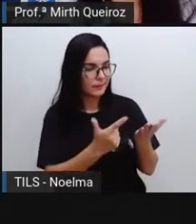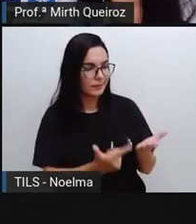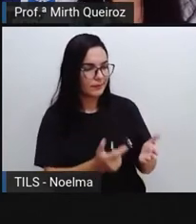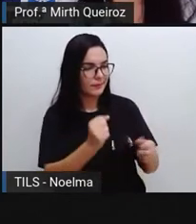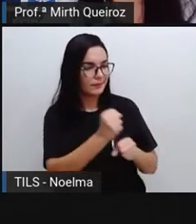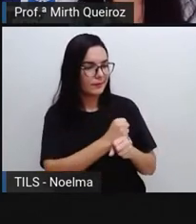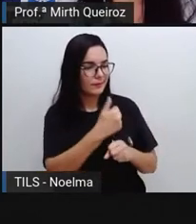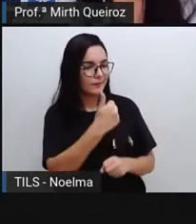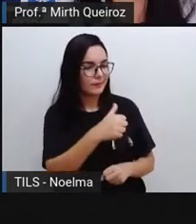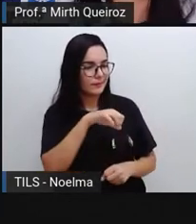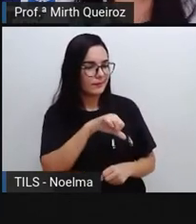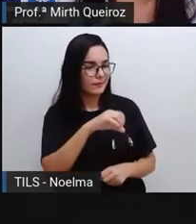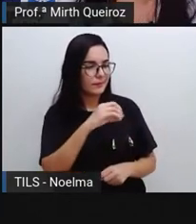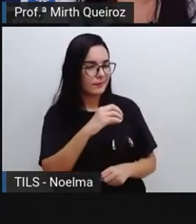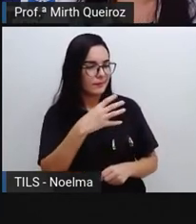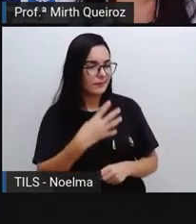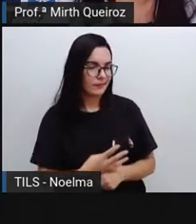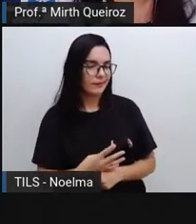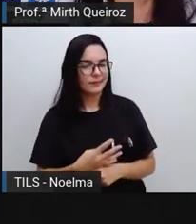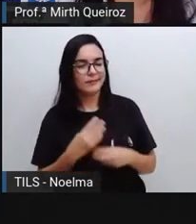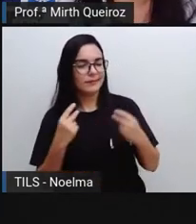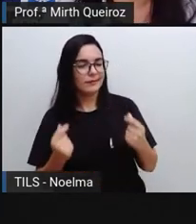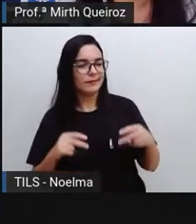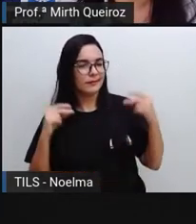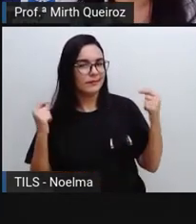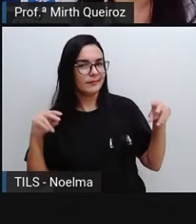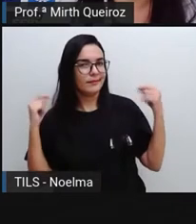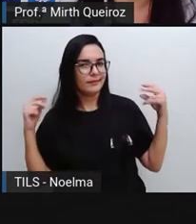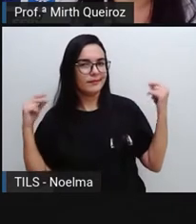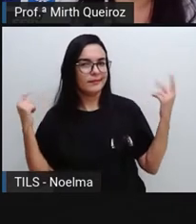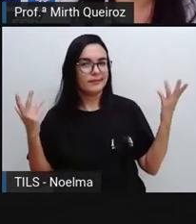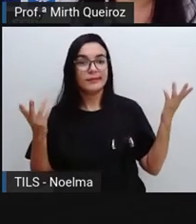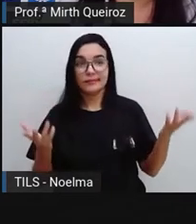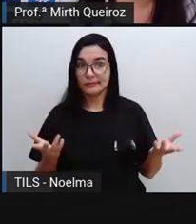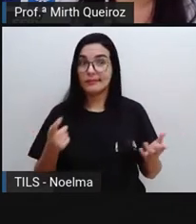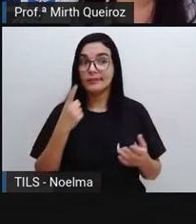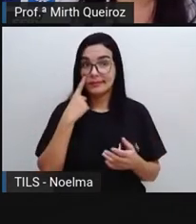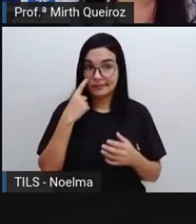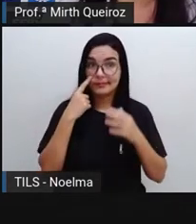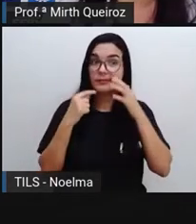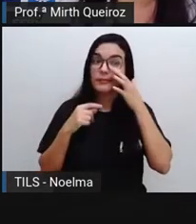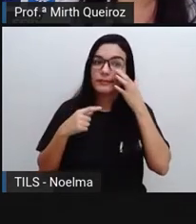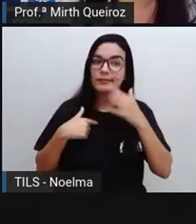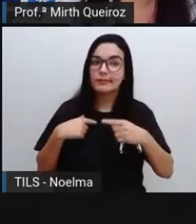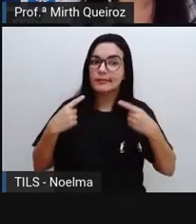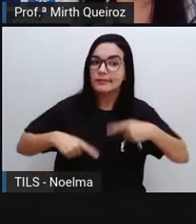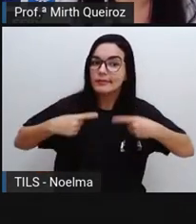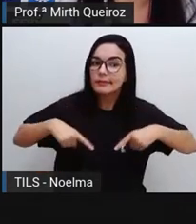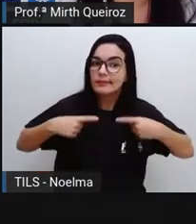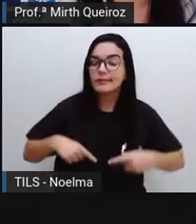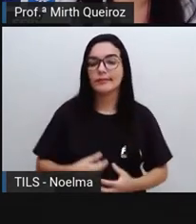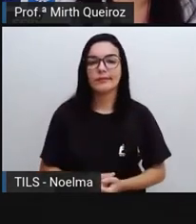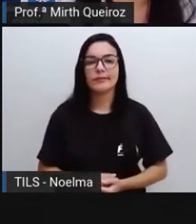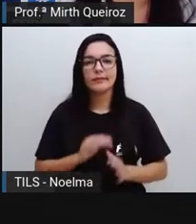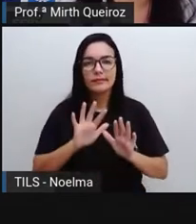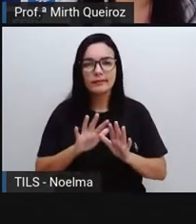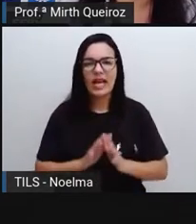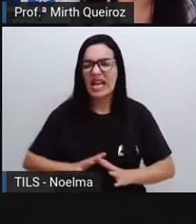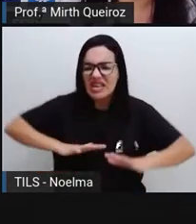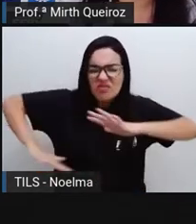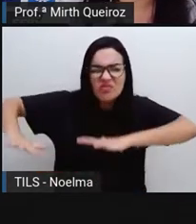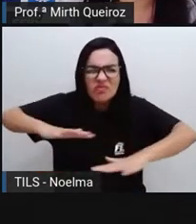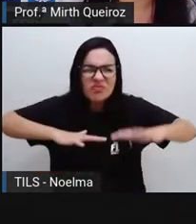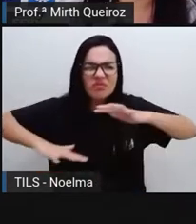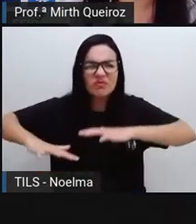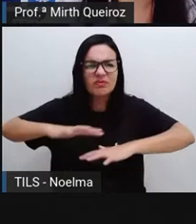1904. O que significa isso aqui? Isso é polêmico, né? A Revolta da Vacina, que aconteceu